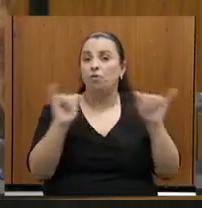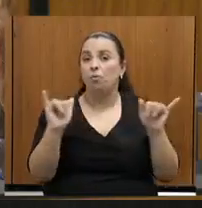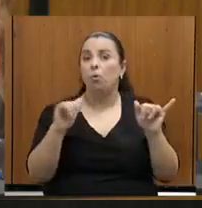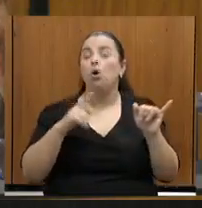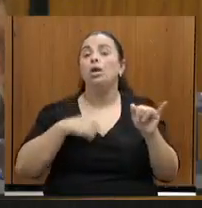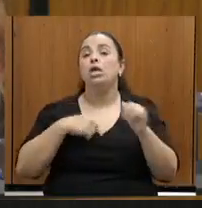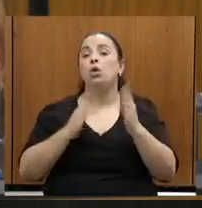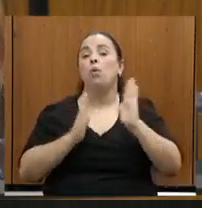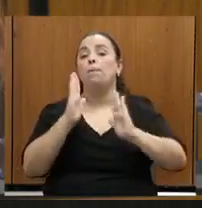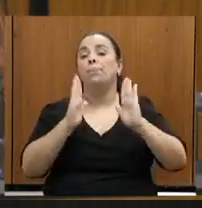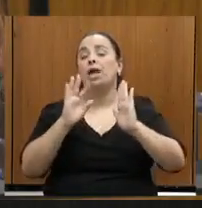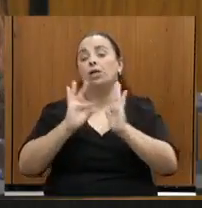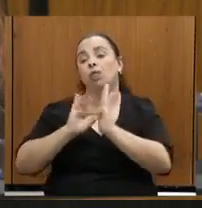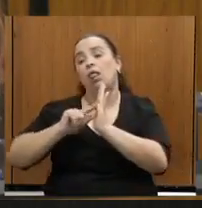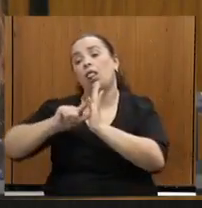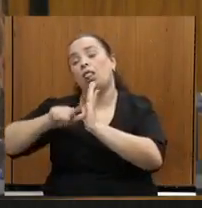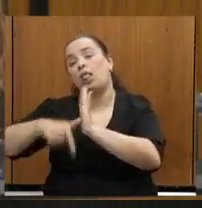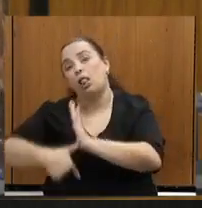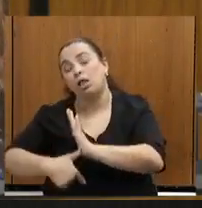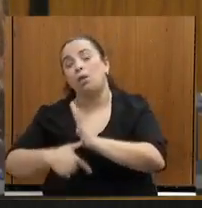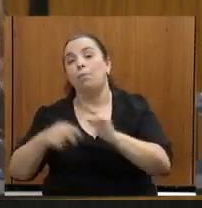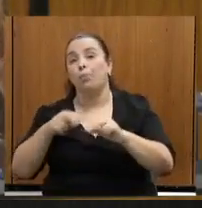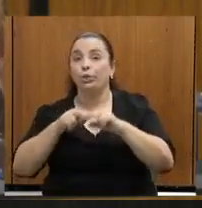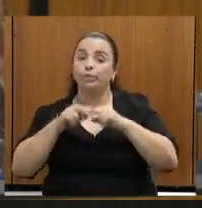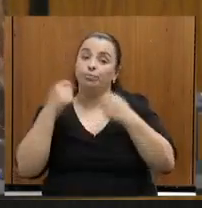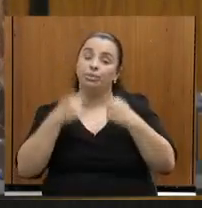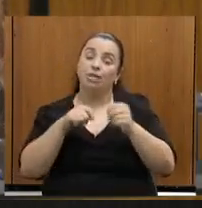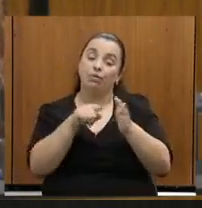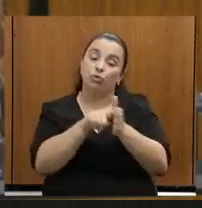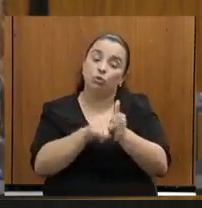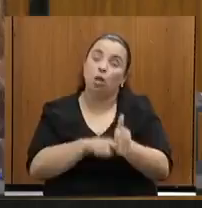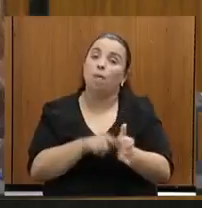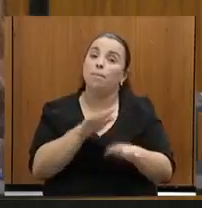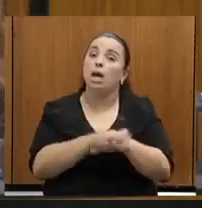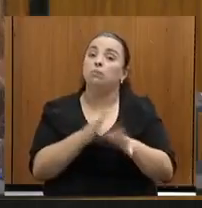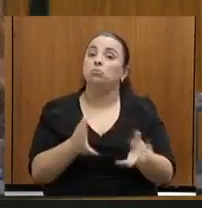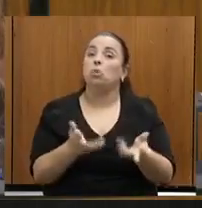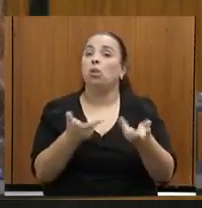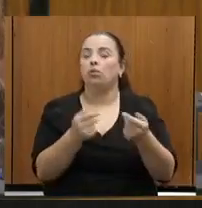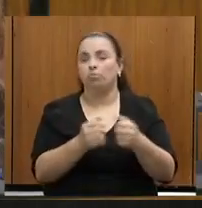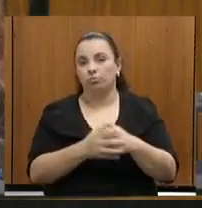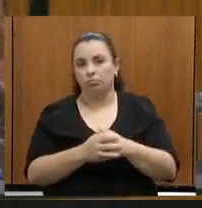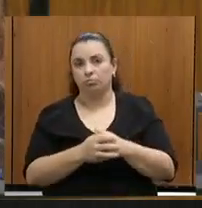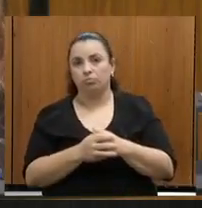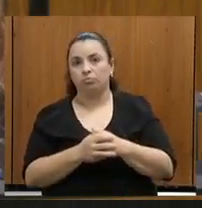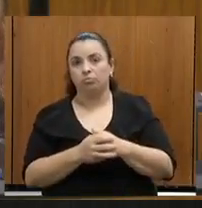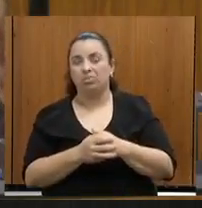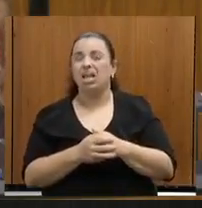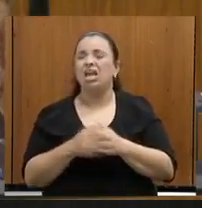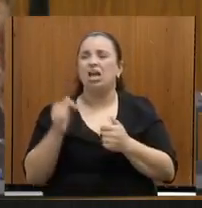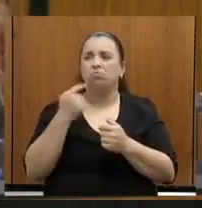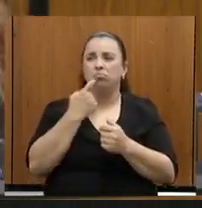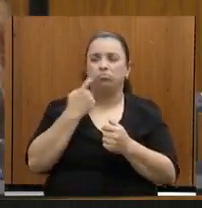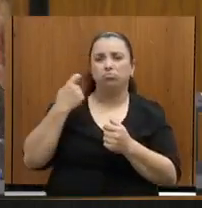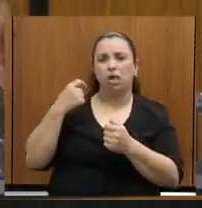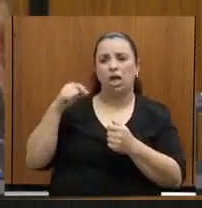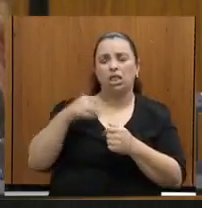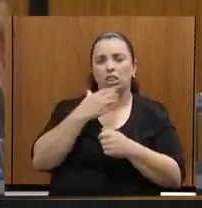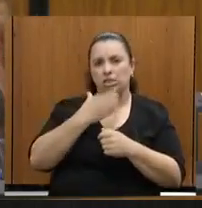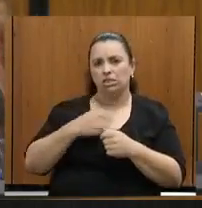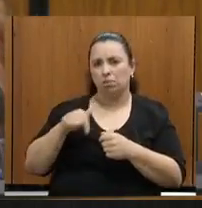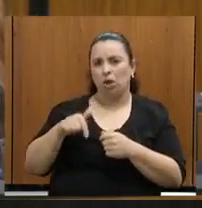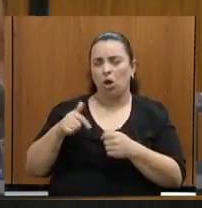aprimoramento dos estudos. Agora, recentemente, agora em dezembro, também